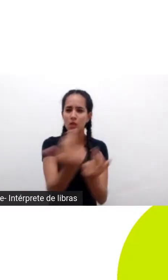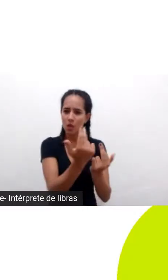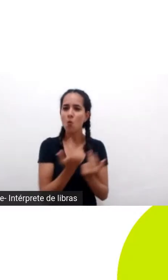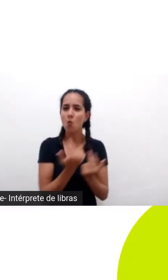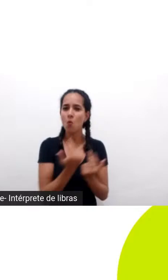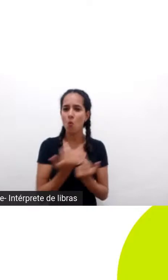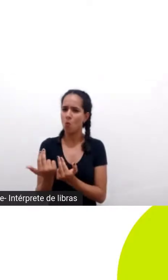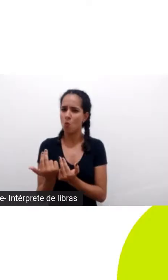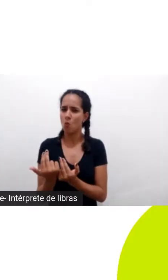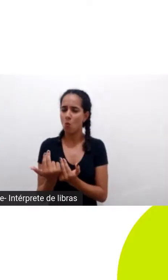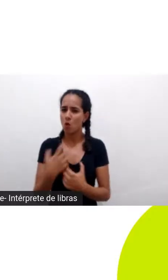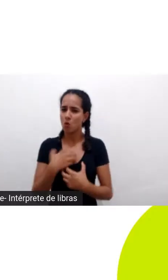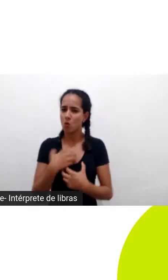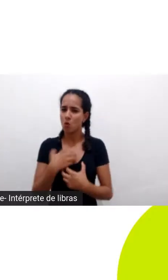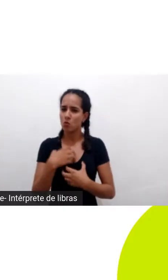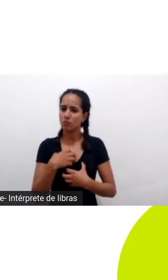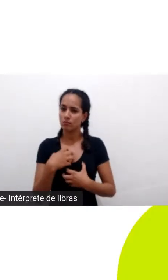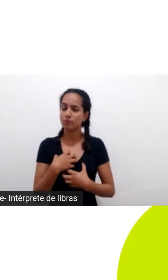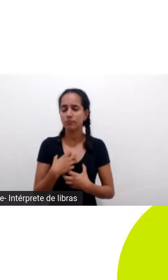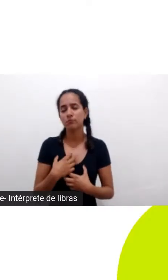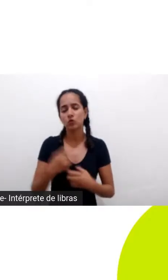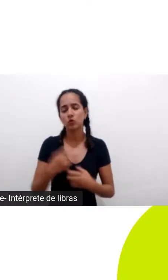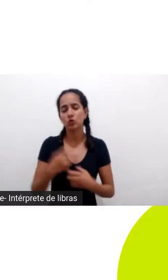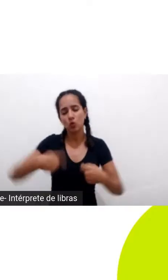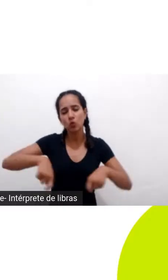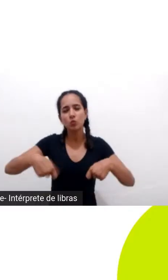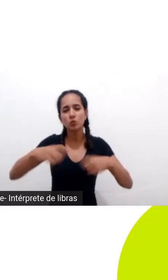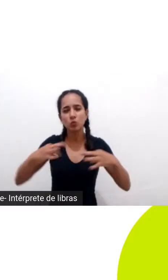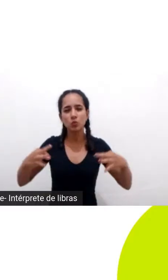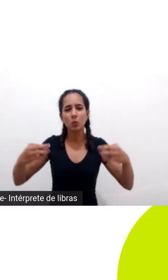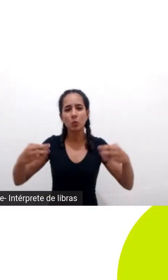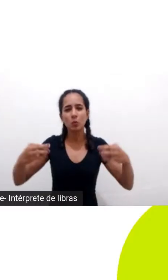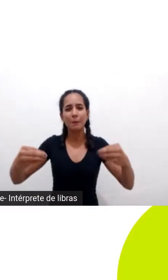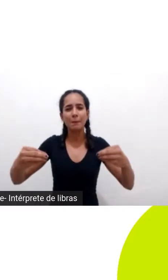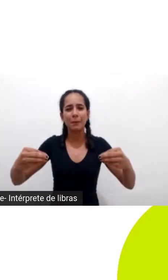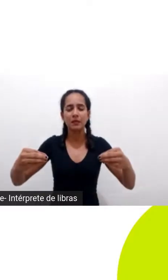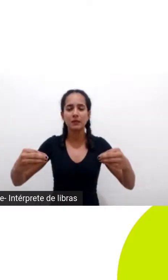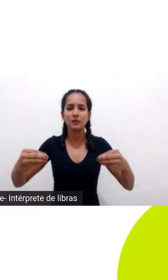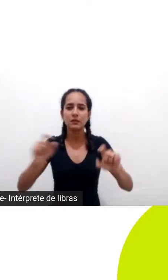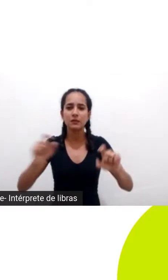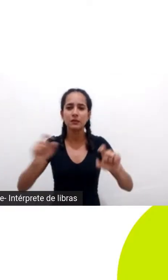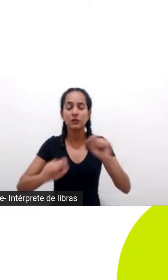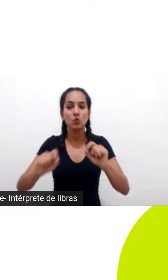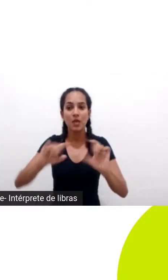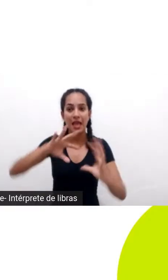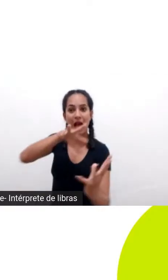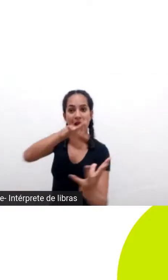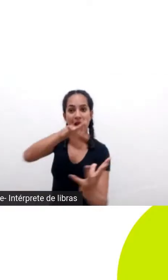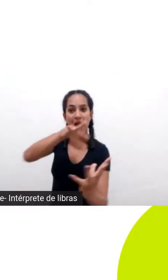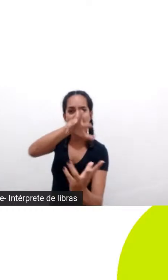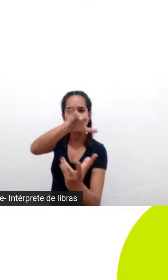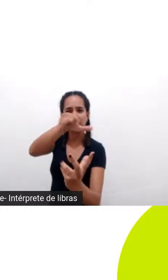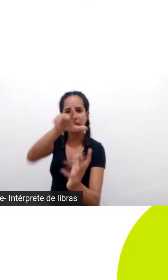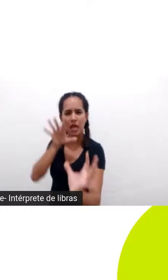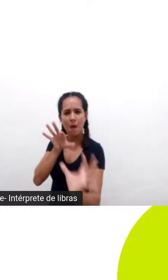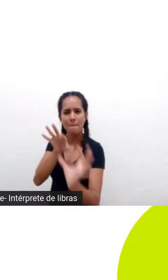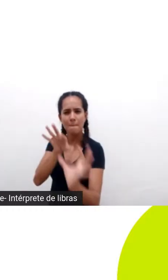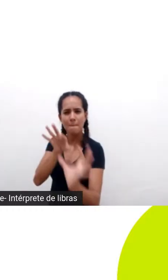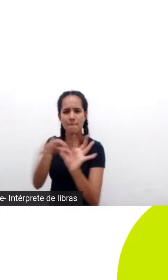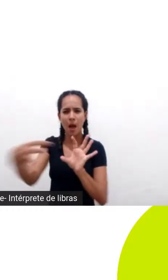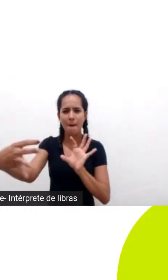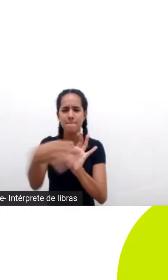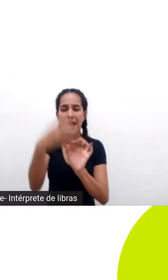em terceiro lugar a gente precisa se conectar a Tiamama a Gaia a Terra porque a gente está muito longe disso